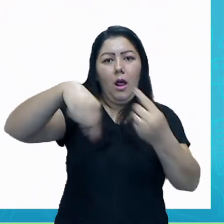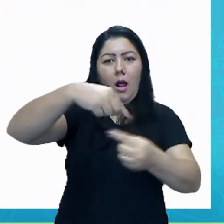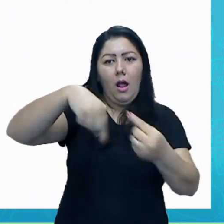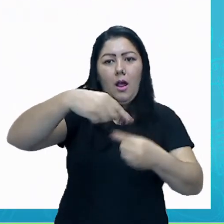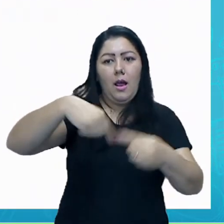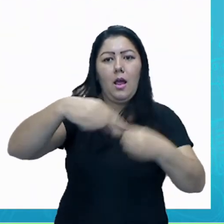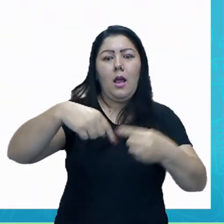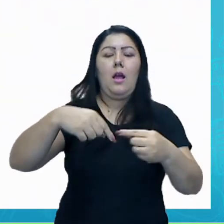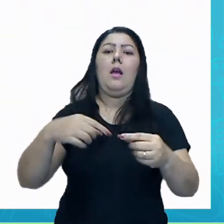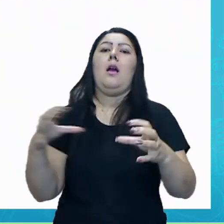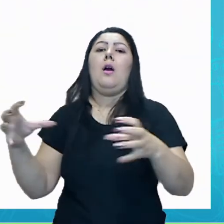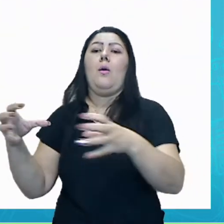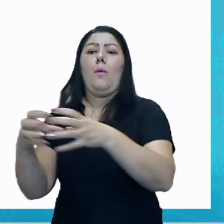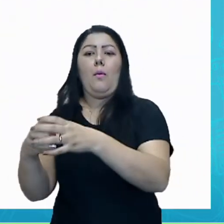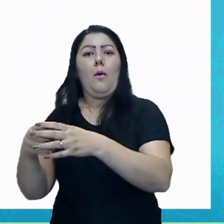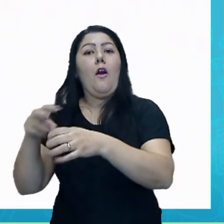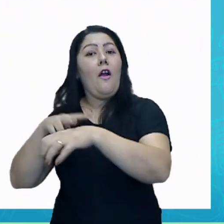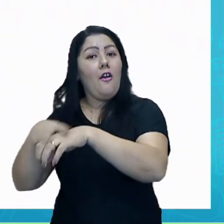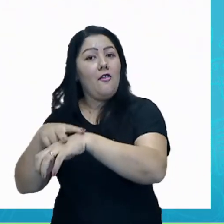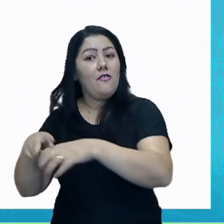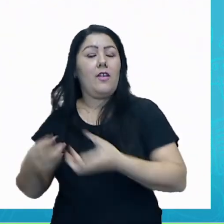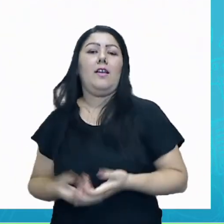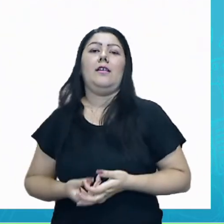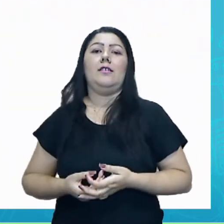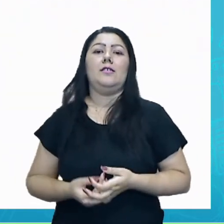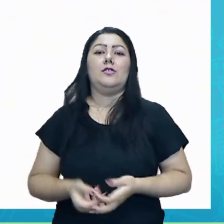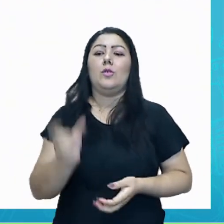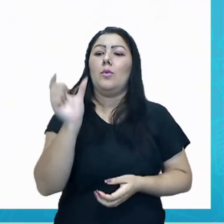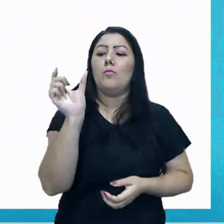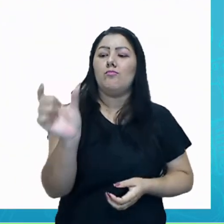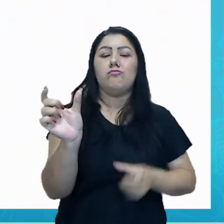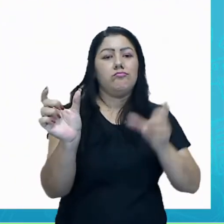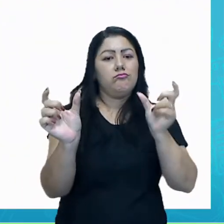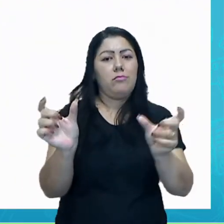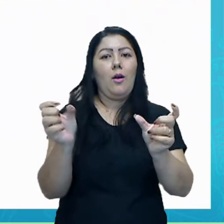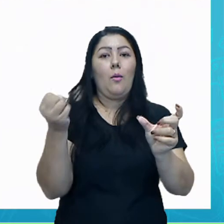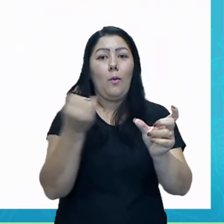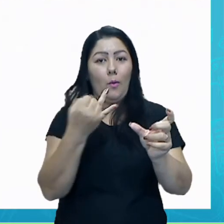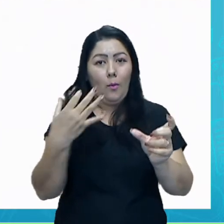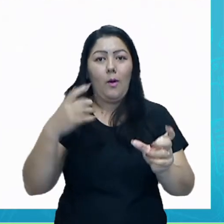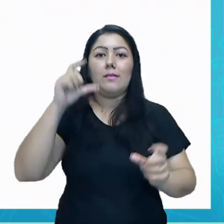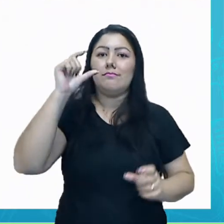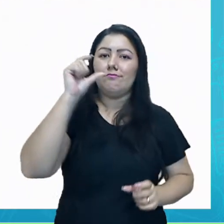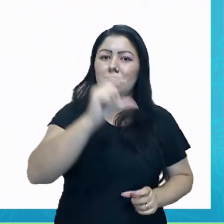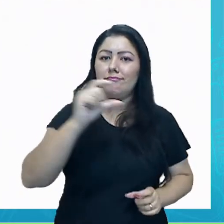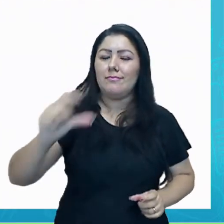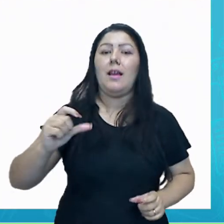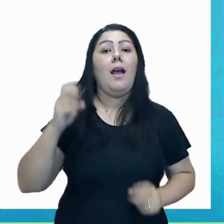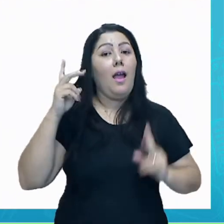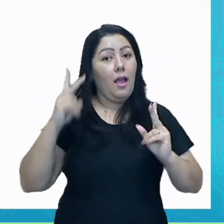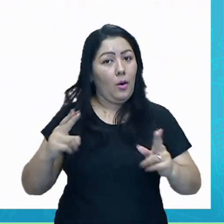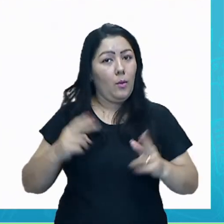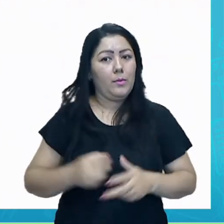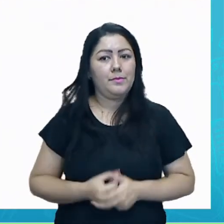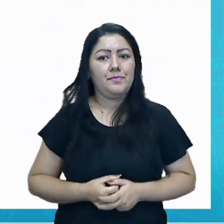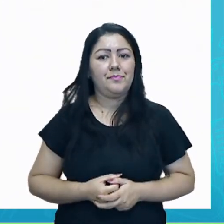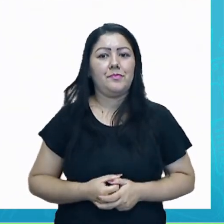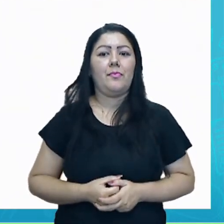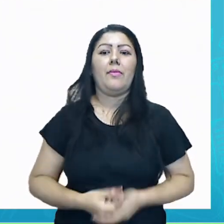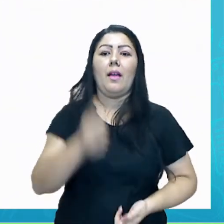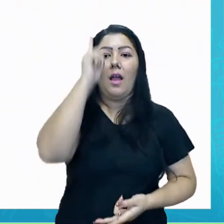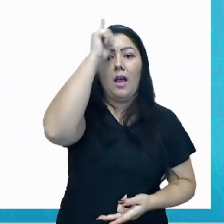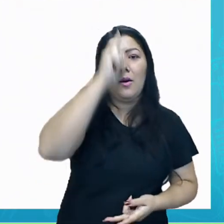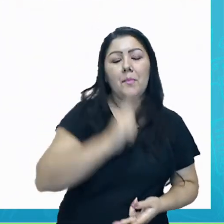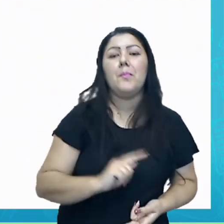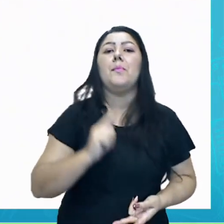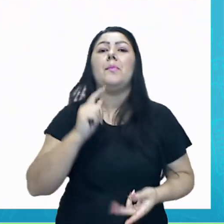a mesma quantidade de amarelo, a mesma quantidade de vermelho, se tornarão o laranja secundário. E a mesma coisa